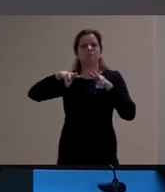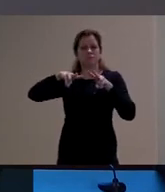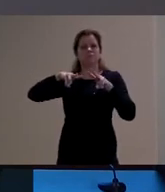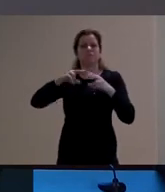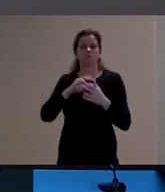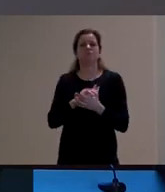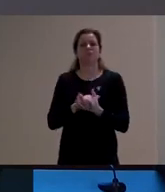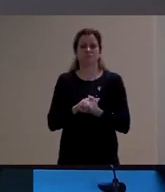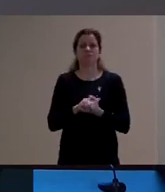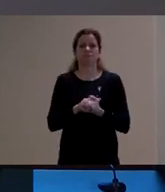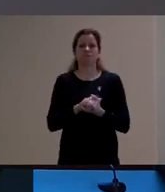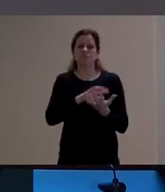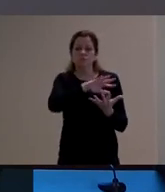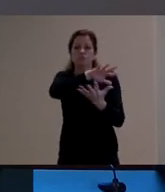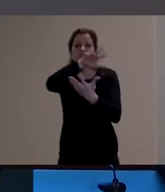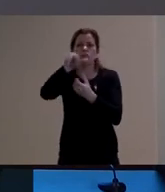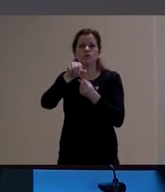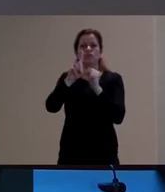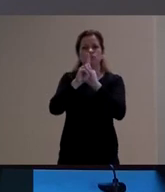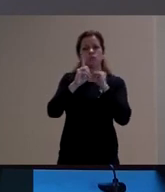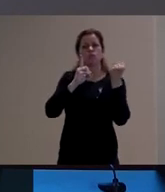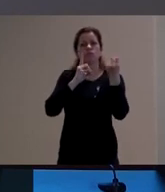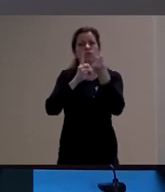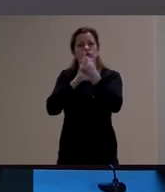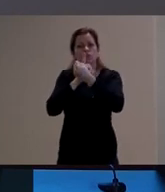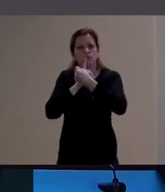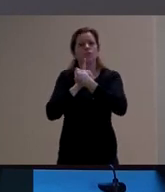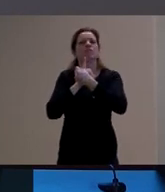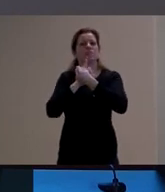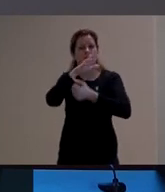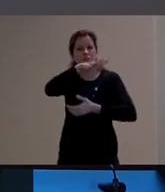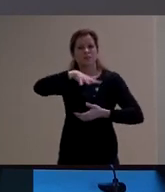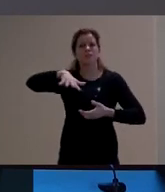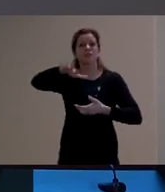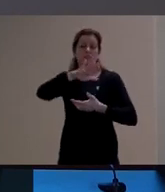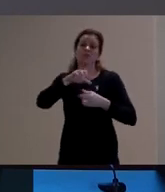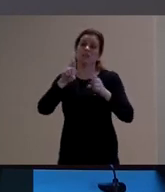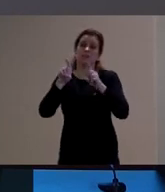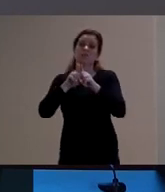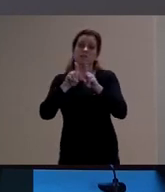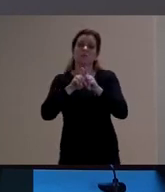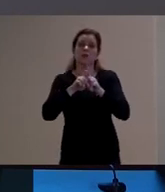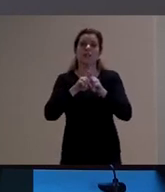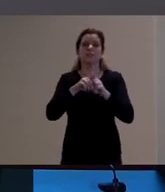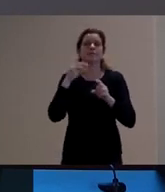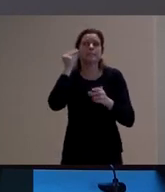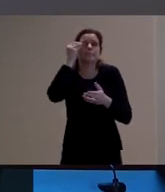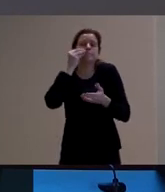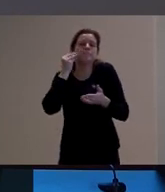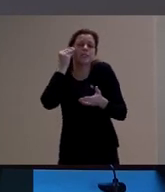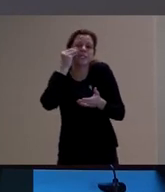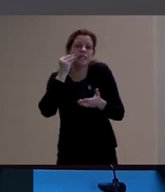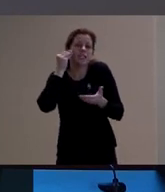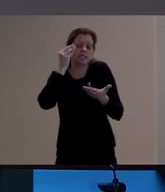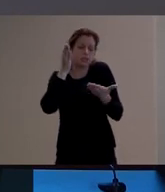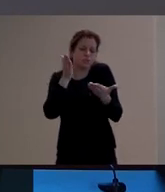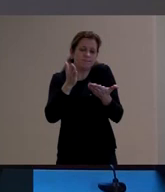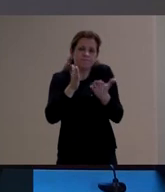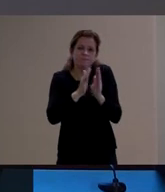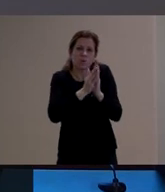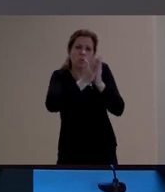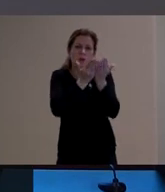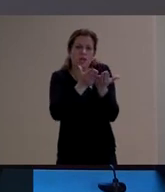específico, como, por exemplo, saber virar a página de um livro. Mas, de fato, de poder, com ele, realizar uma experiência